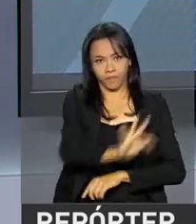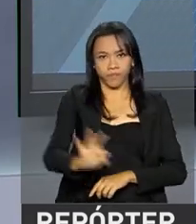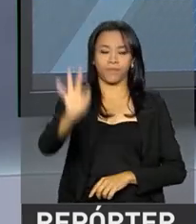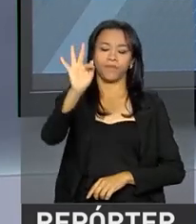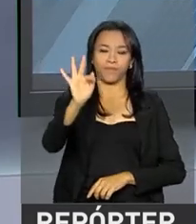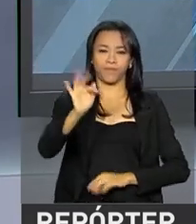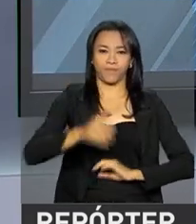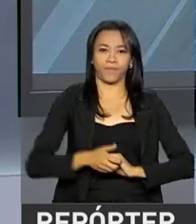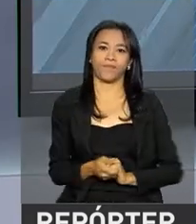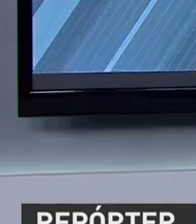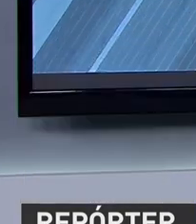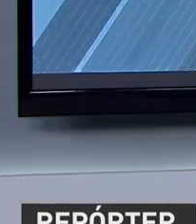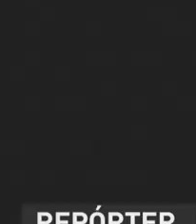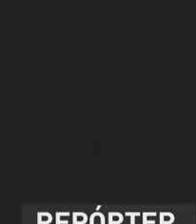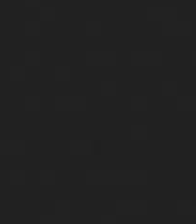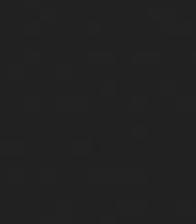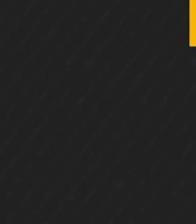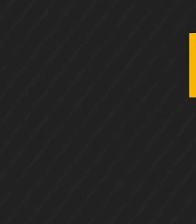do Governo Federal.